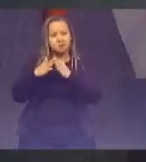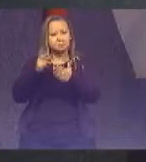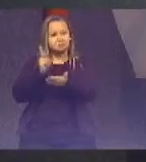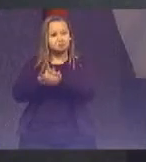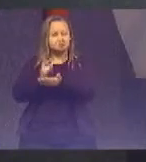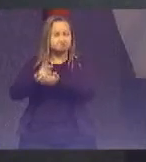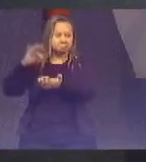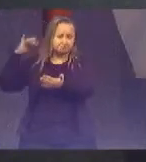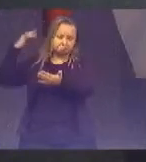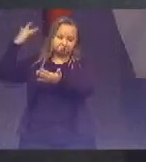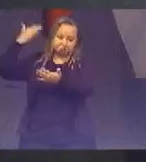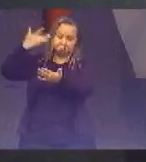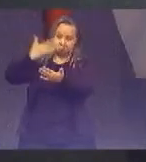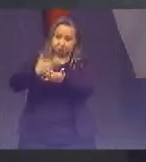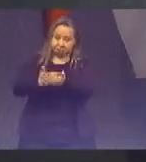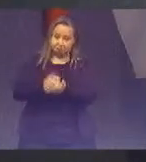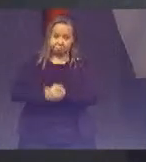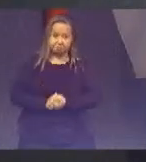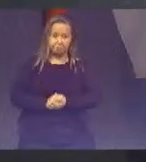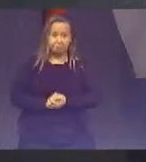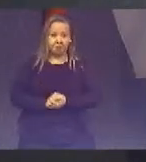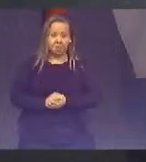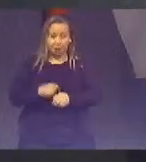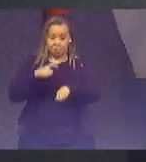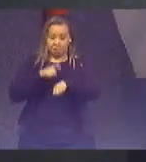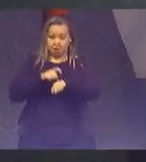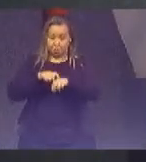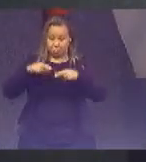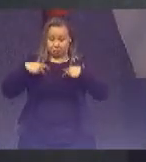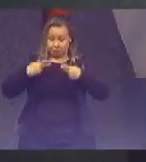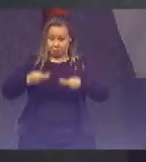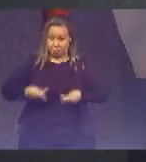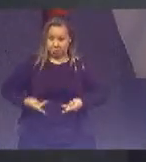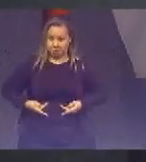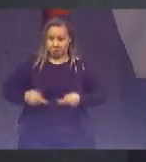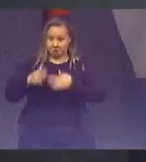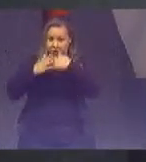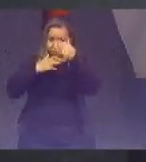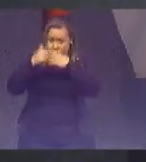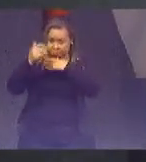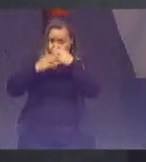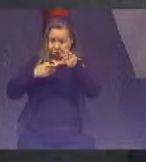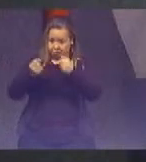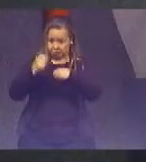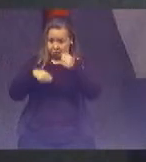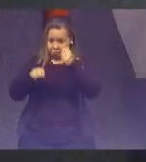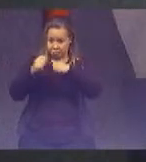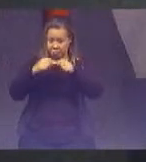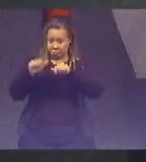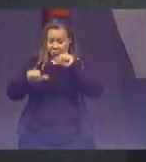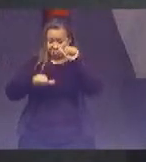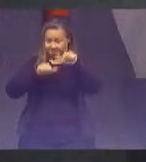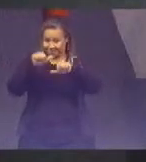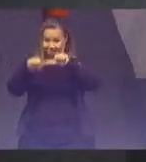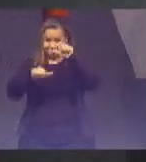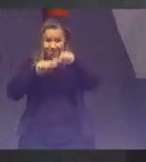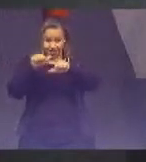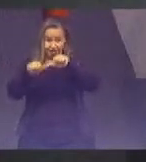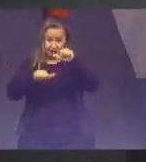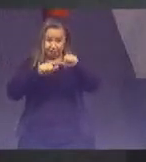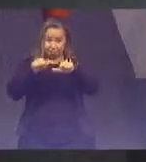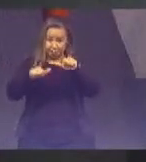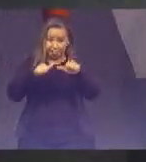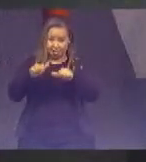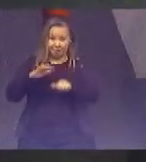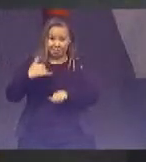mas o aumento exponencial de seres humanos da atividade econômica tem tornado cada vez mais evidente